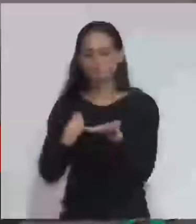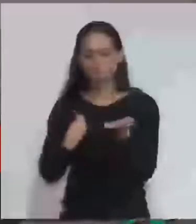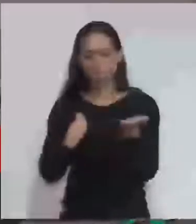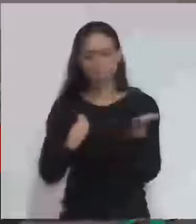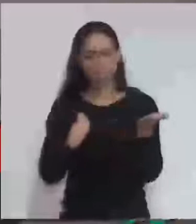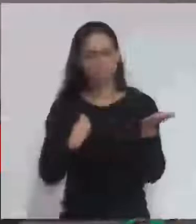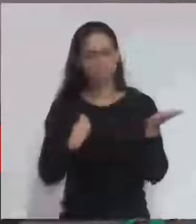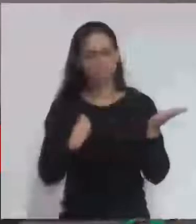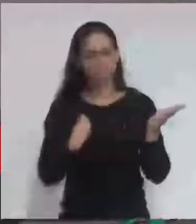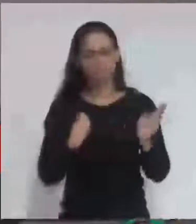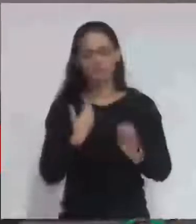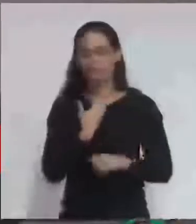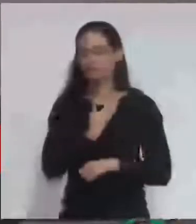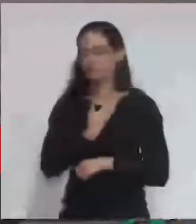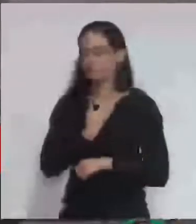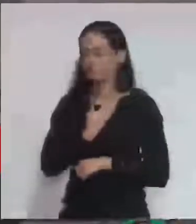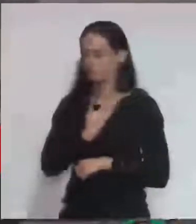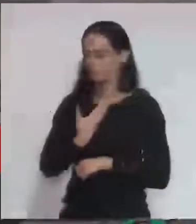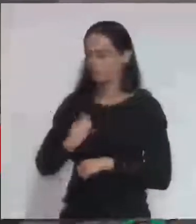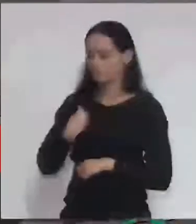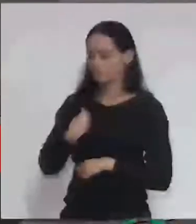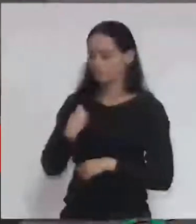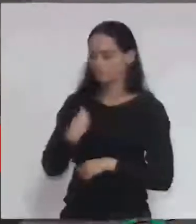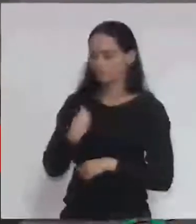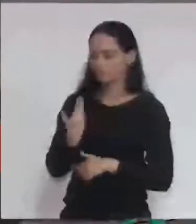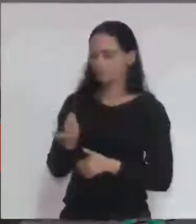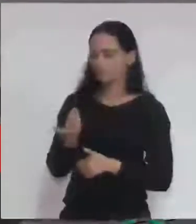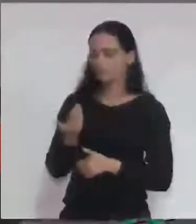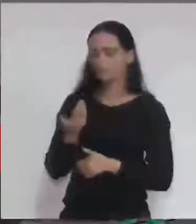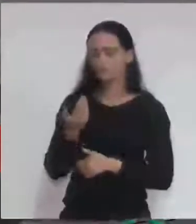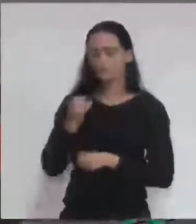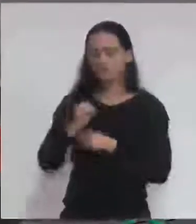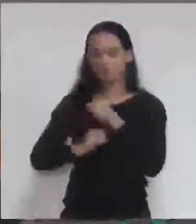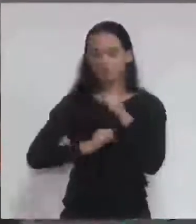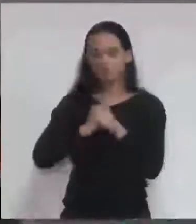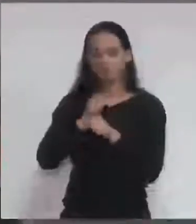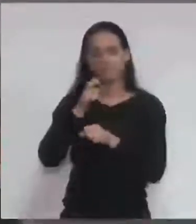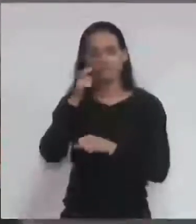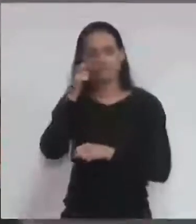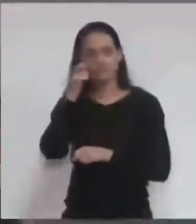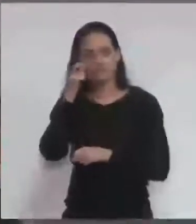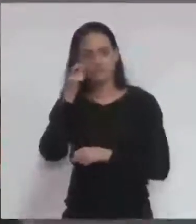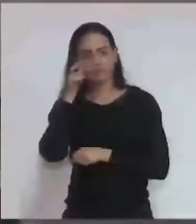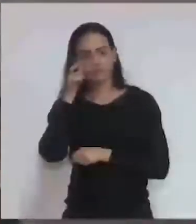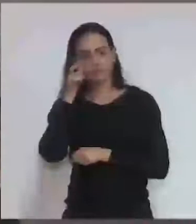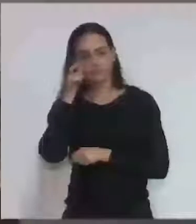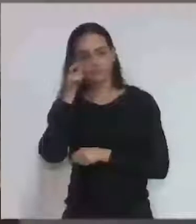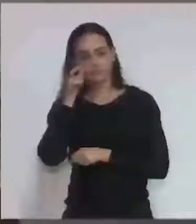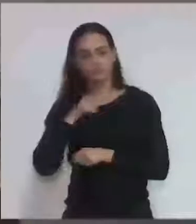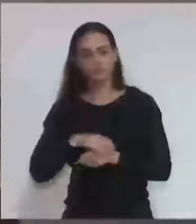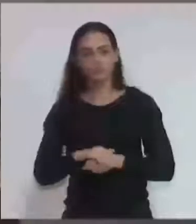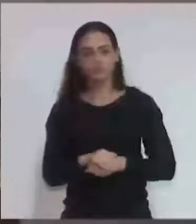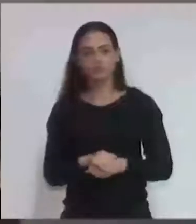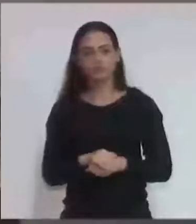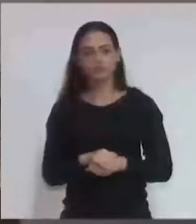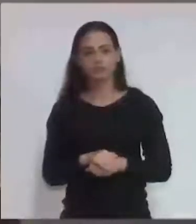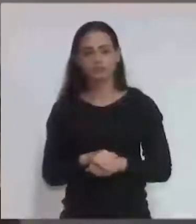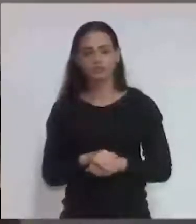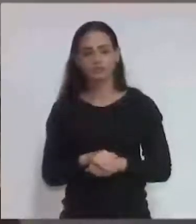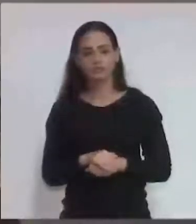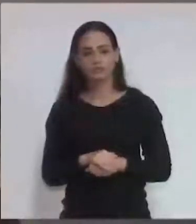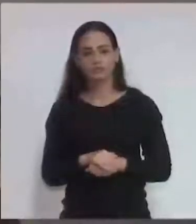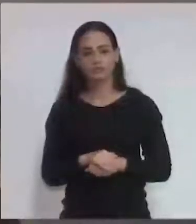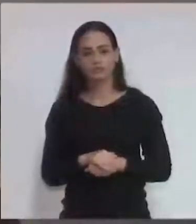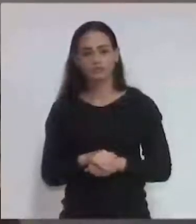vários amigos presentes, internautas, pessoal da Nikkei. Mais uma vez, parabéns pelo